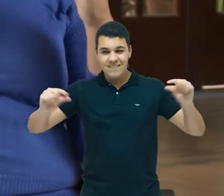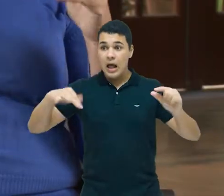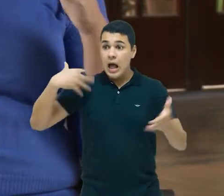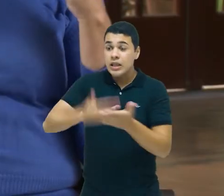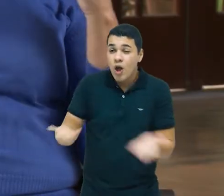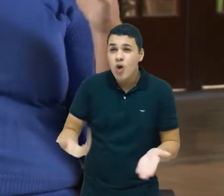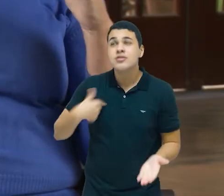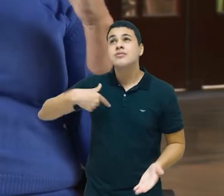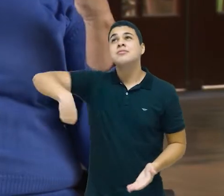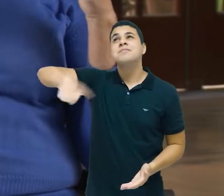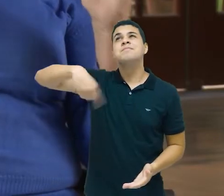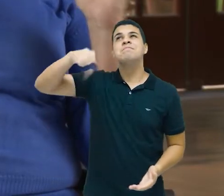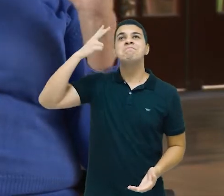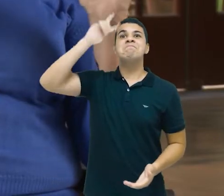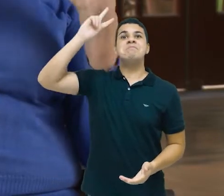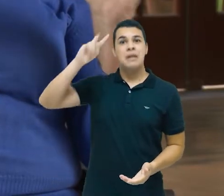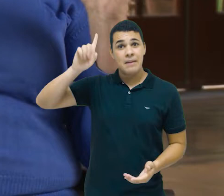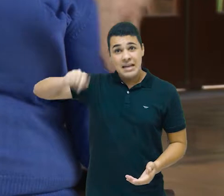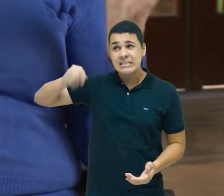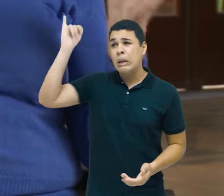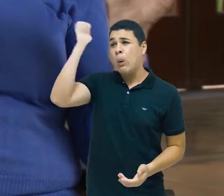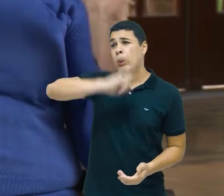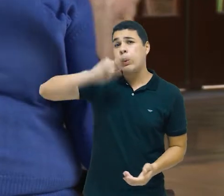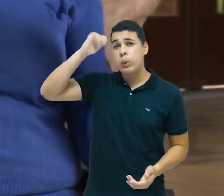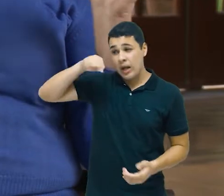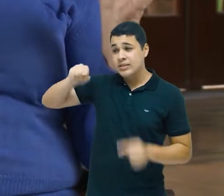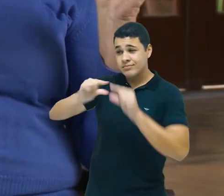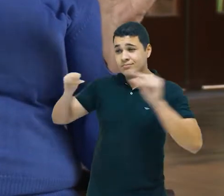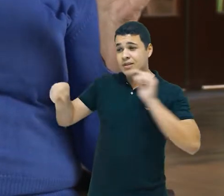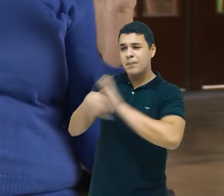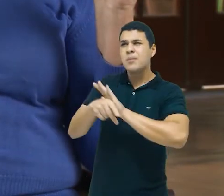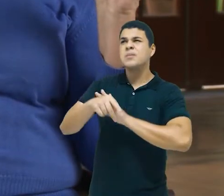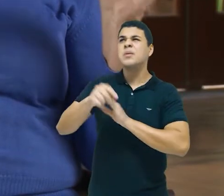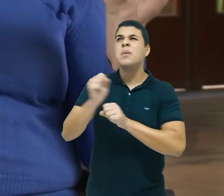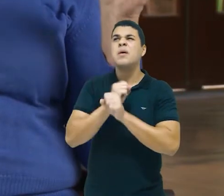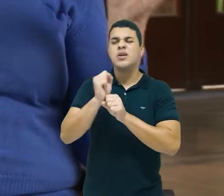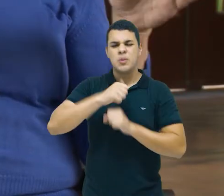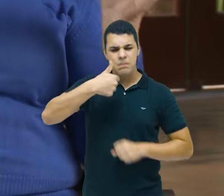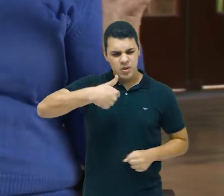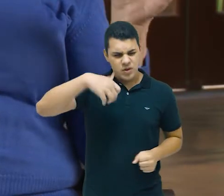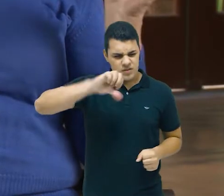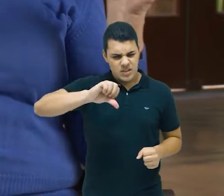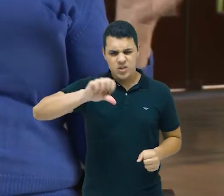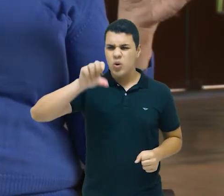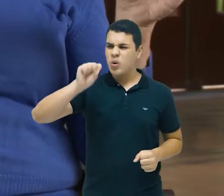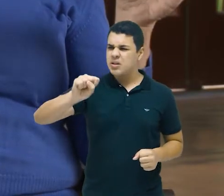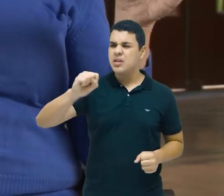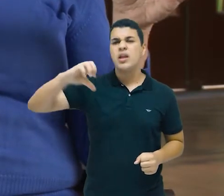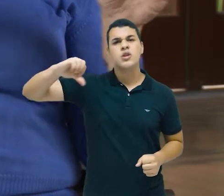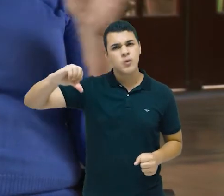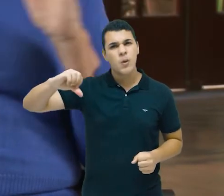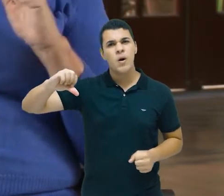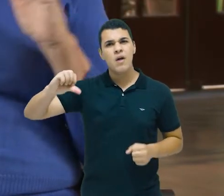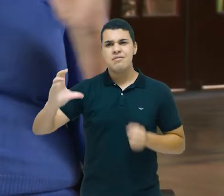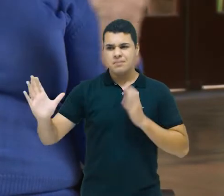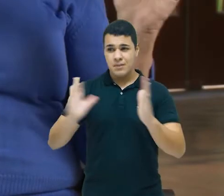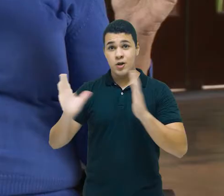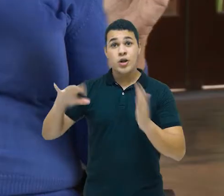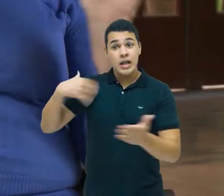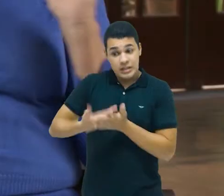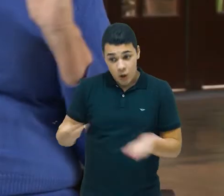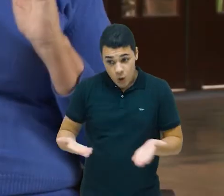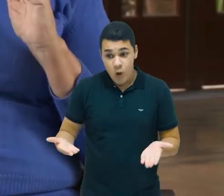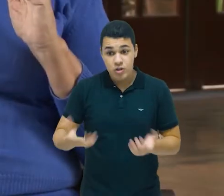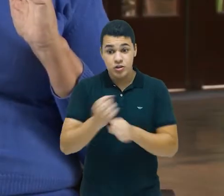ouvidos, ela é muito antiga. Ela é uma frase de 1989. 1989, e hoje nós